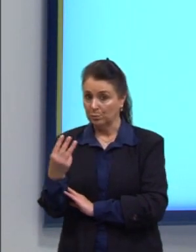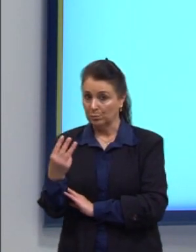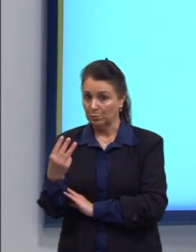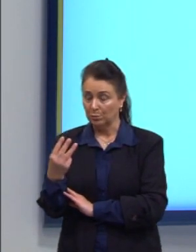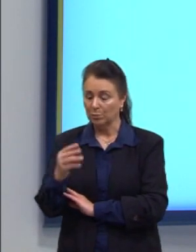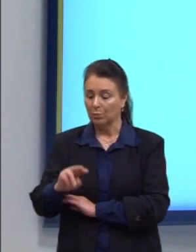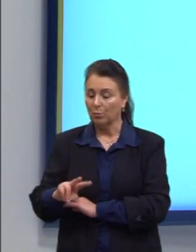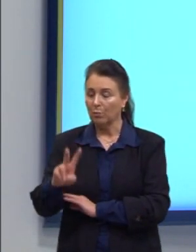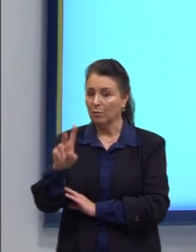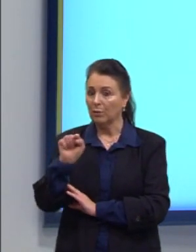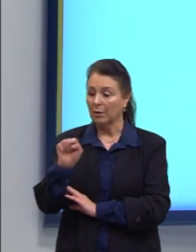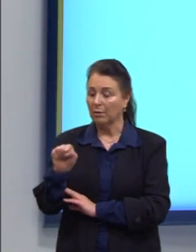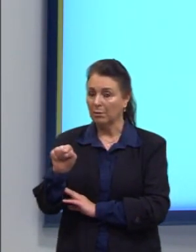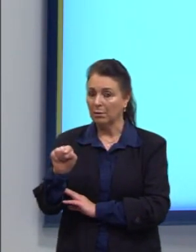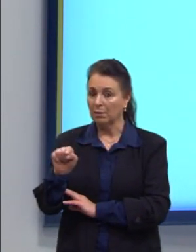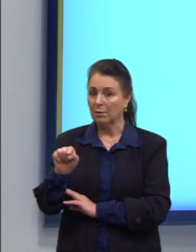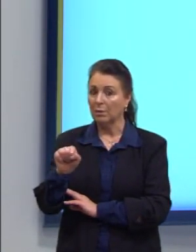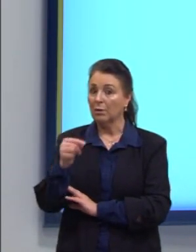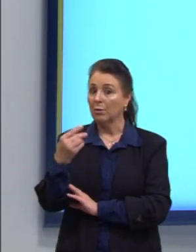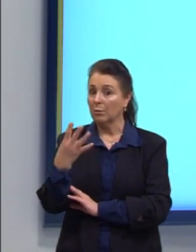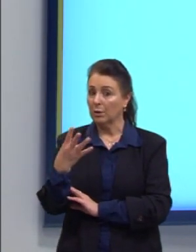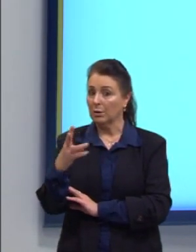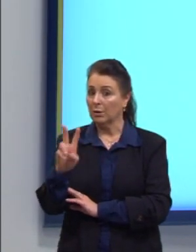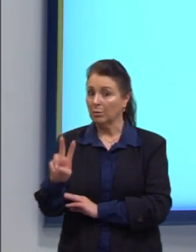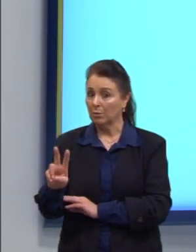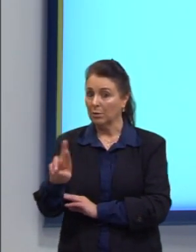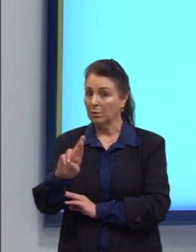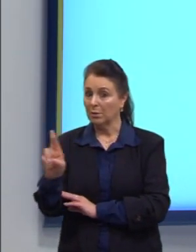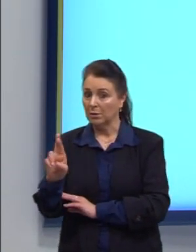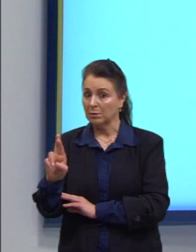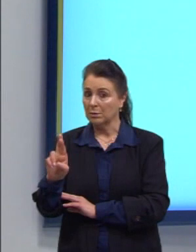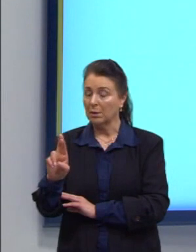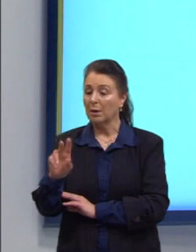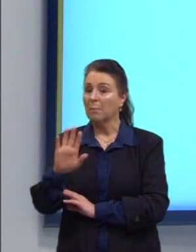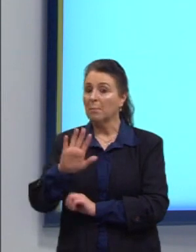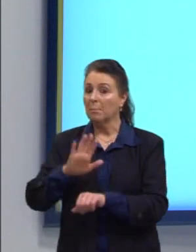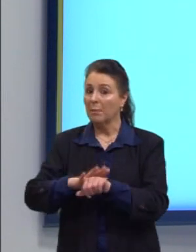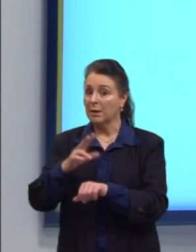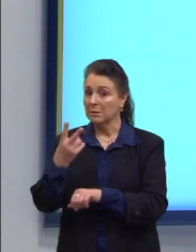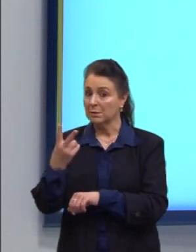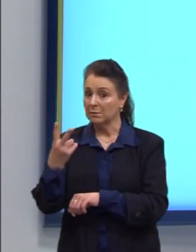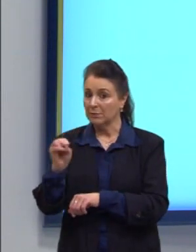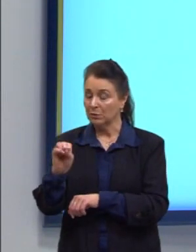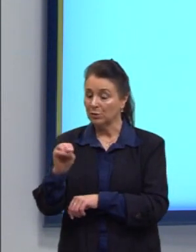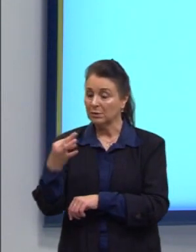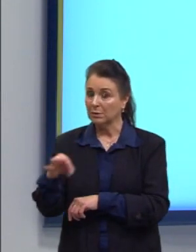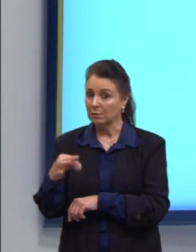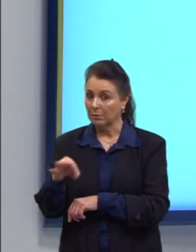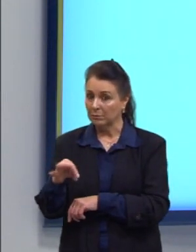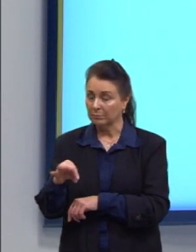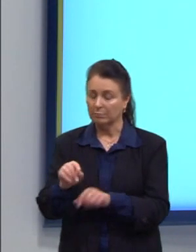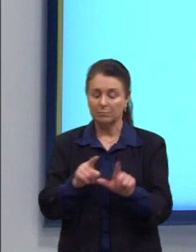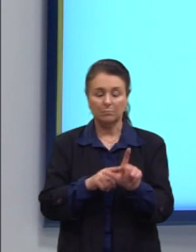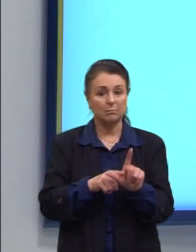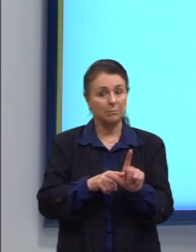o valor, então, é de 42 reais com 20 centavos. Esse é o gráfico que nós temos.